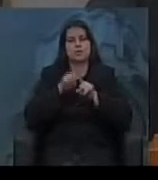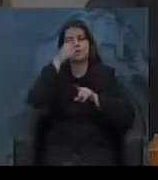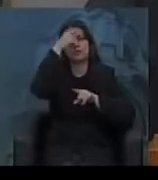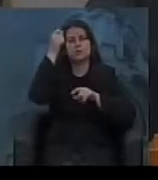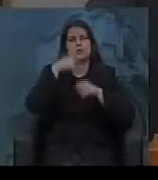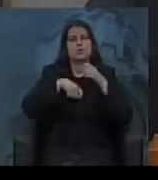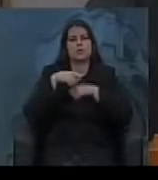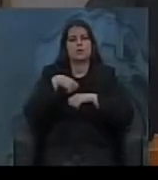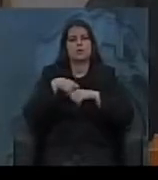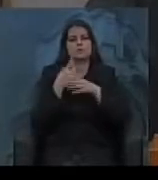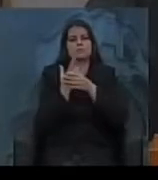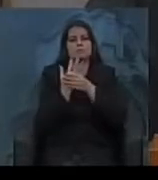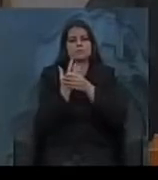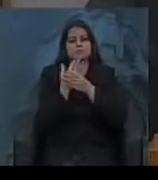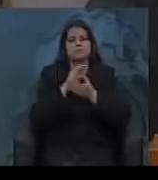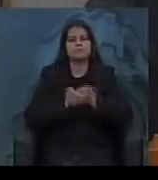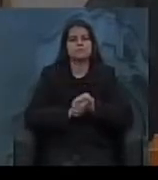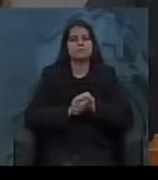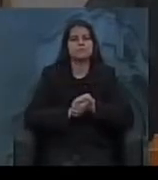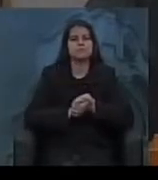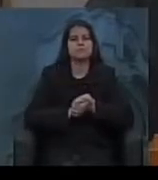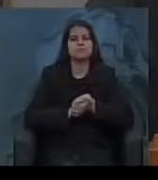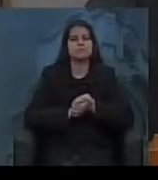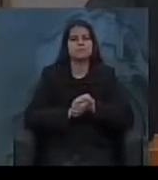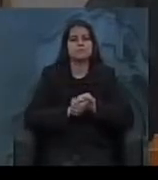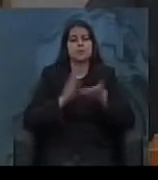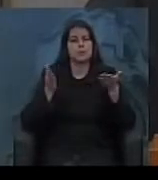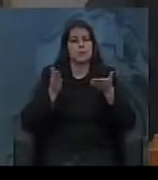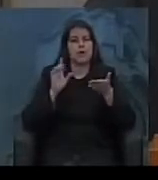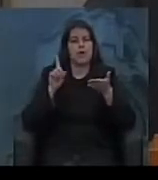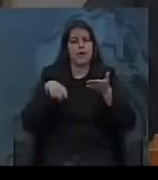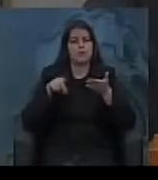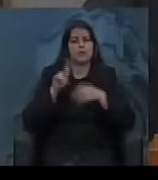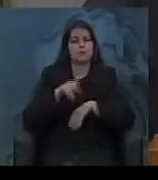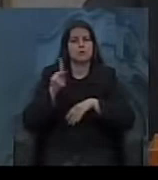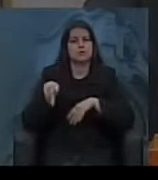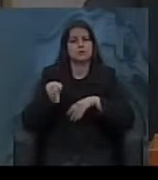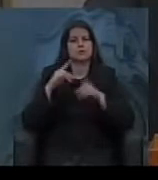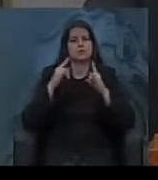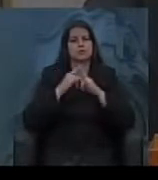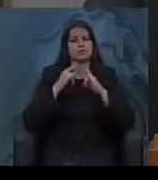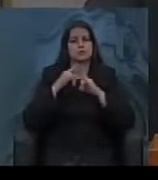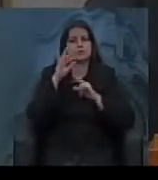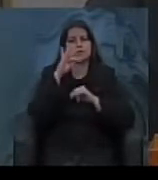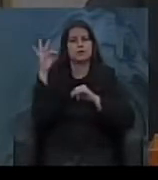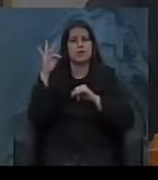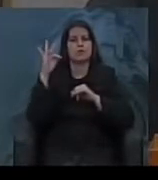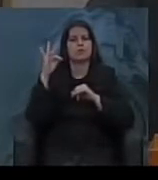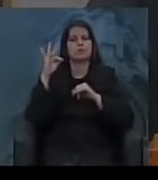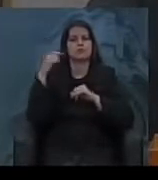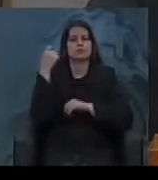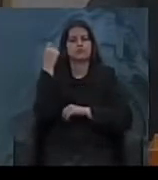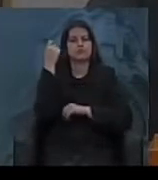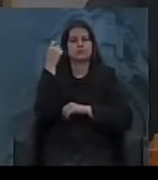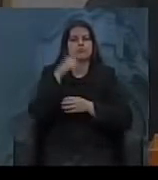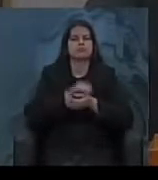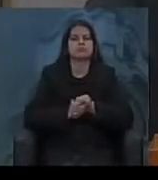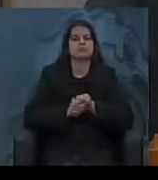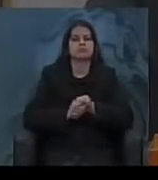Universidade Federal do Rio Grande do Sul. Atualmente é professor do Instituto Federal do Rio Grande do Sul